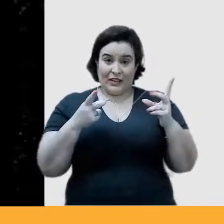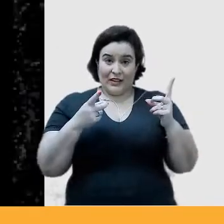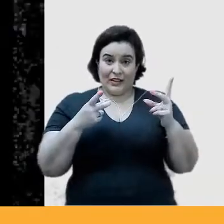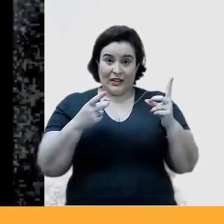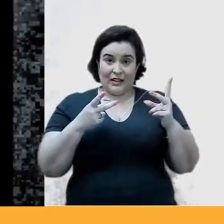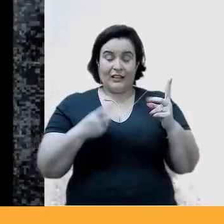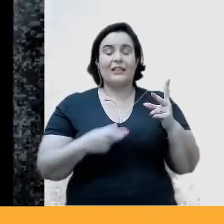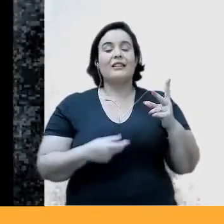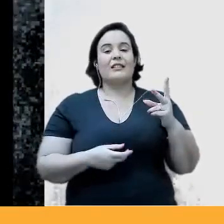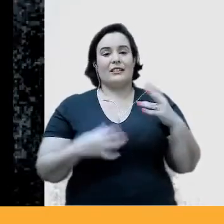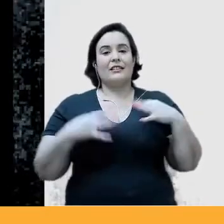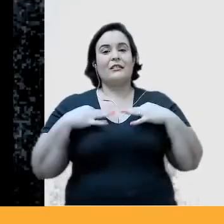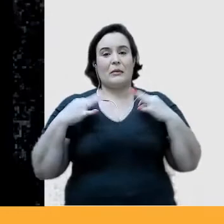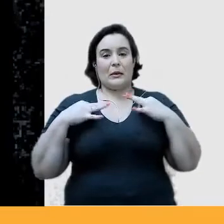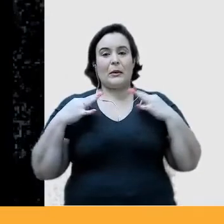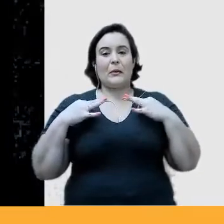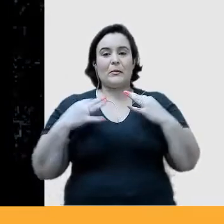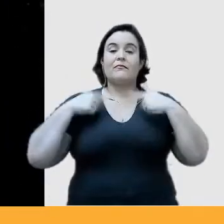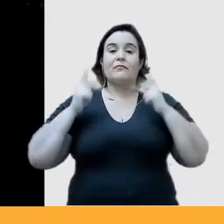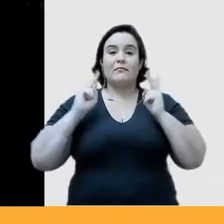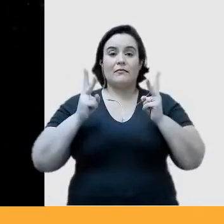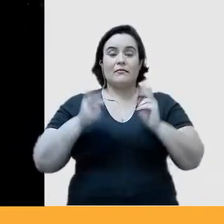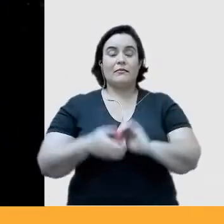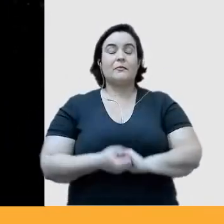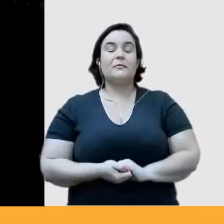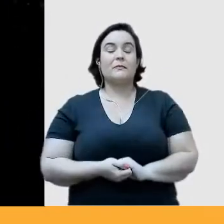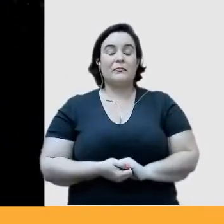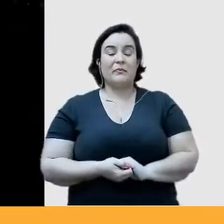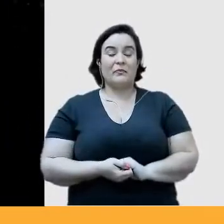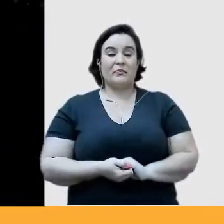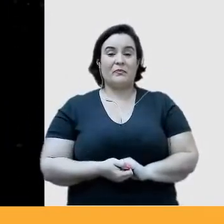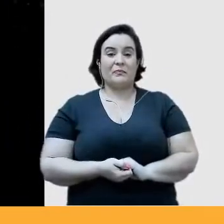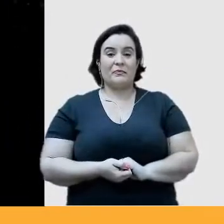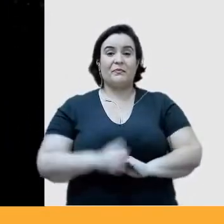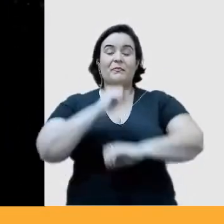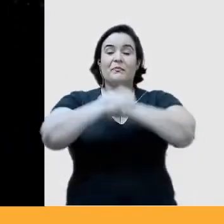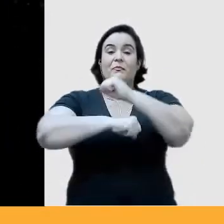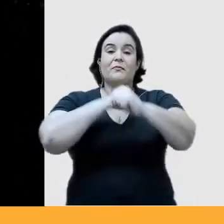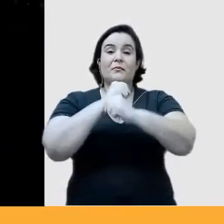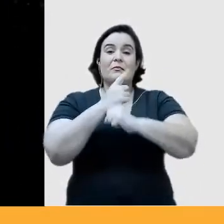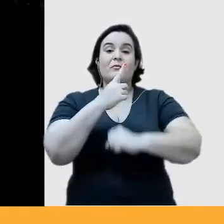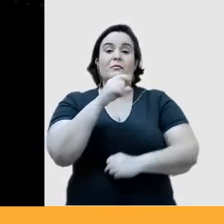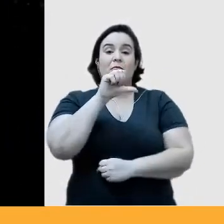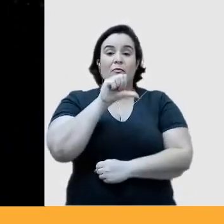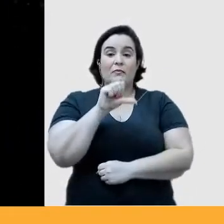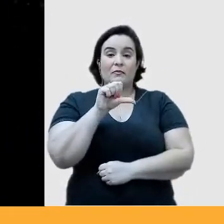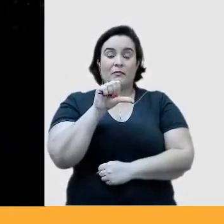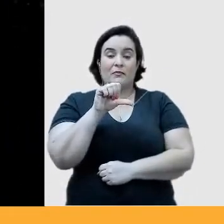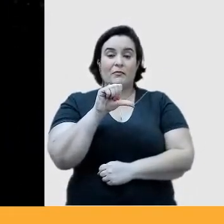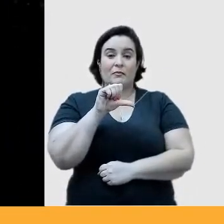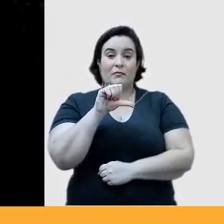uma empresa que eu continuei tomando isso. Em 19...